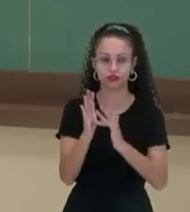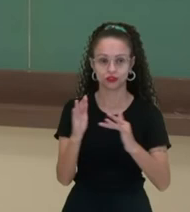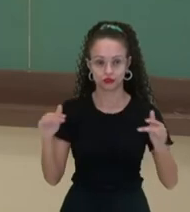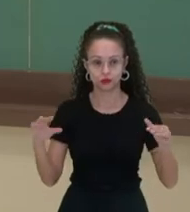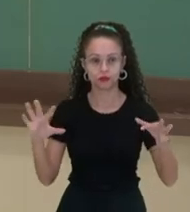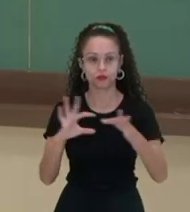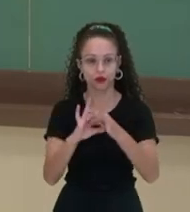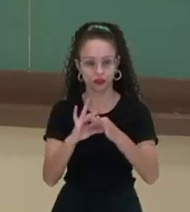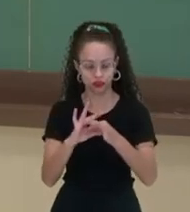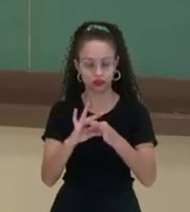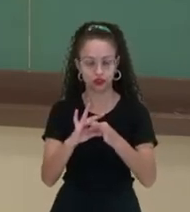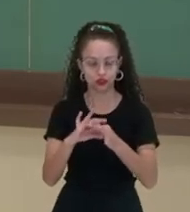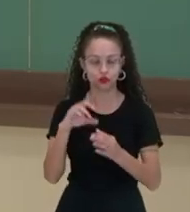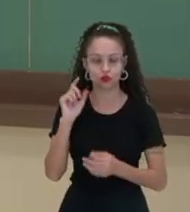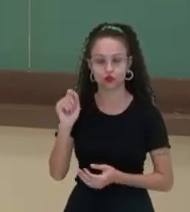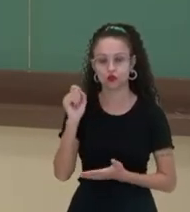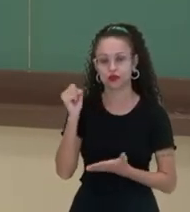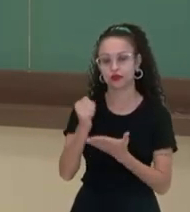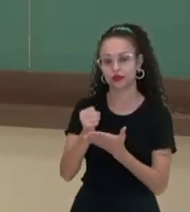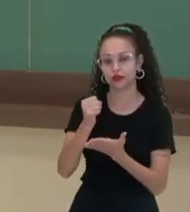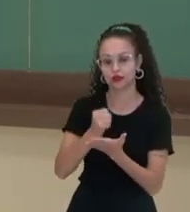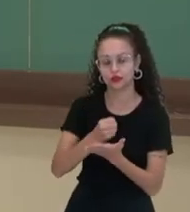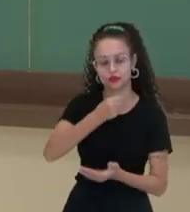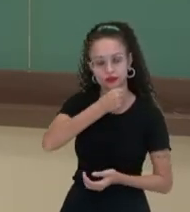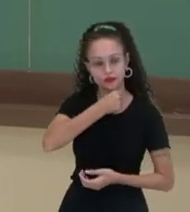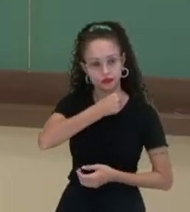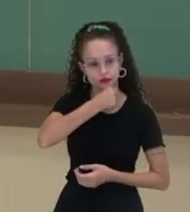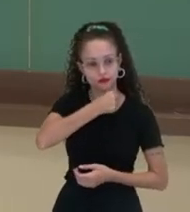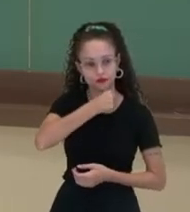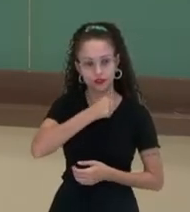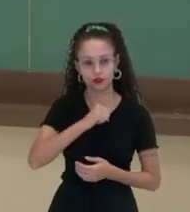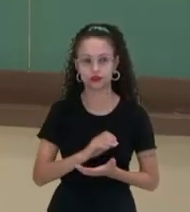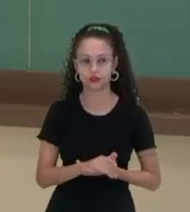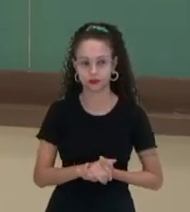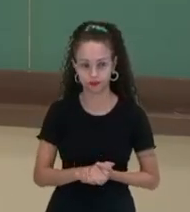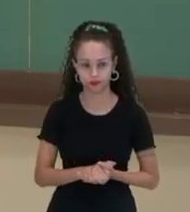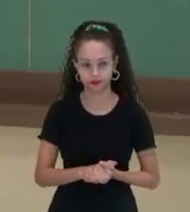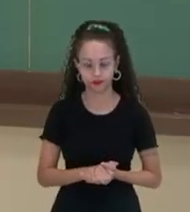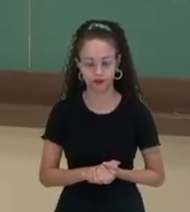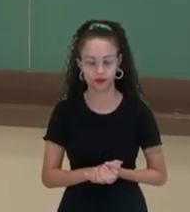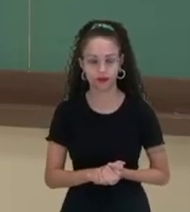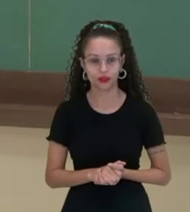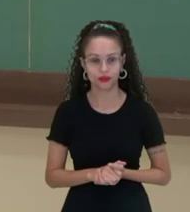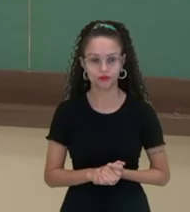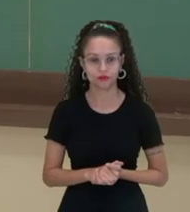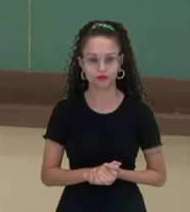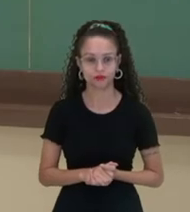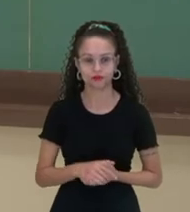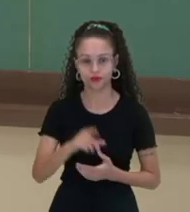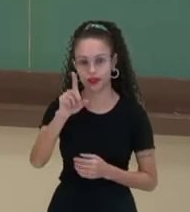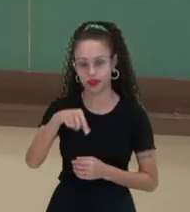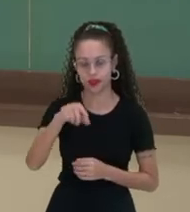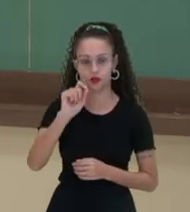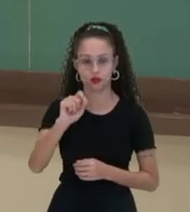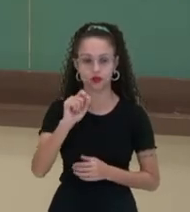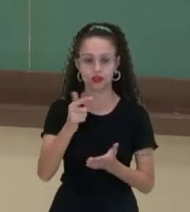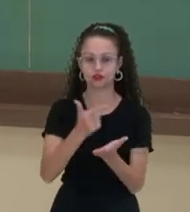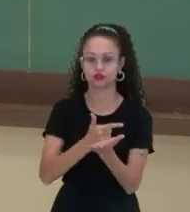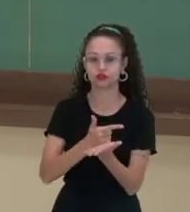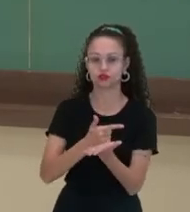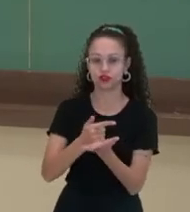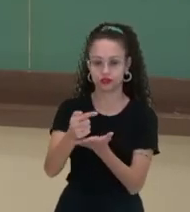no livro Pentateuco, que seria para nós, ou para o mundo cristão, o Velho Testamento, que seria no livro